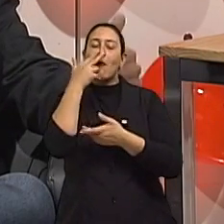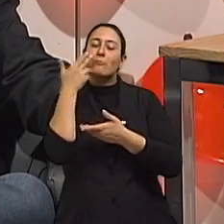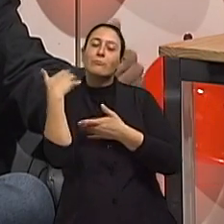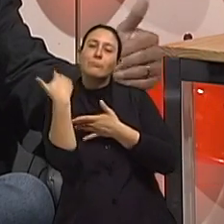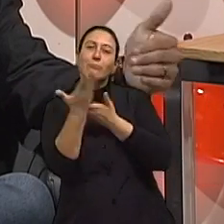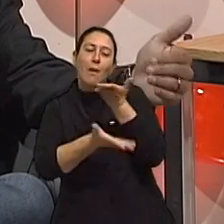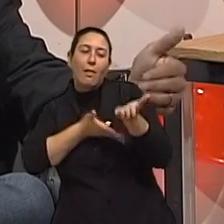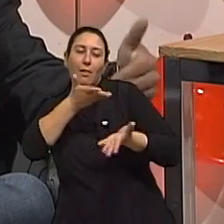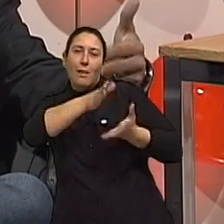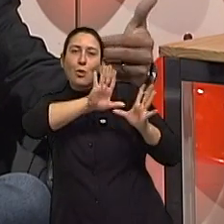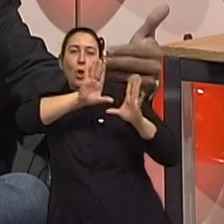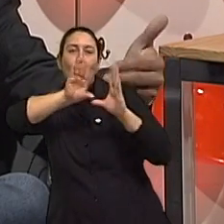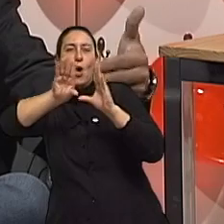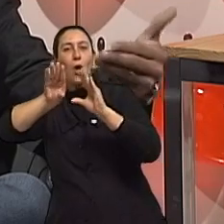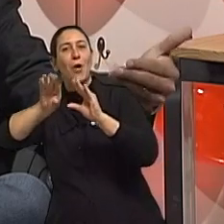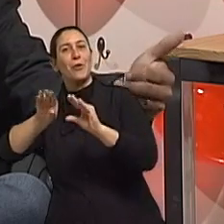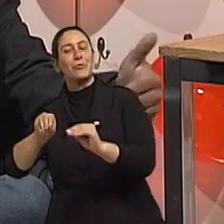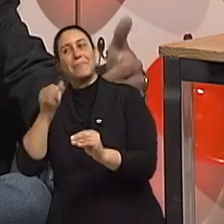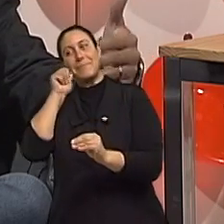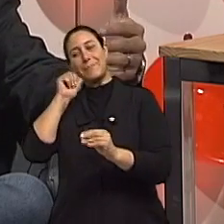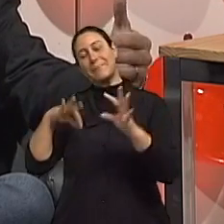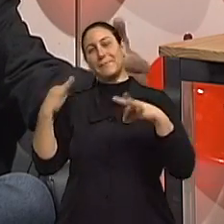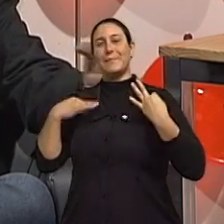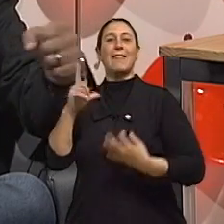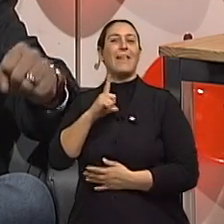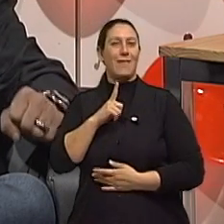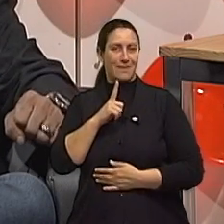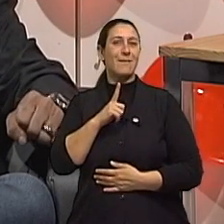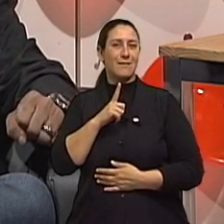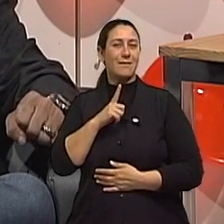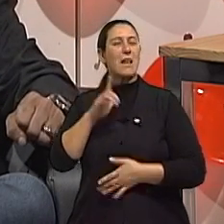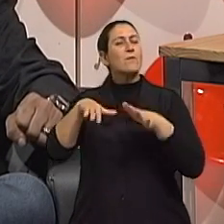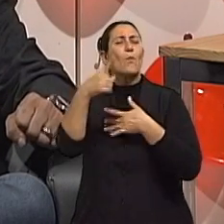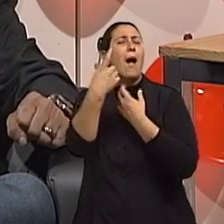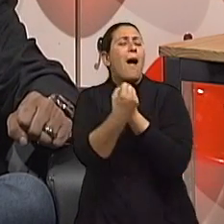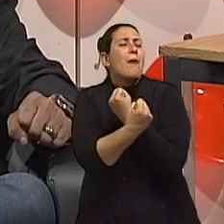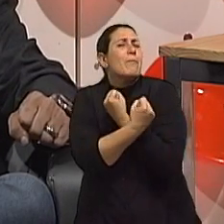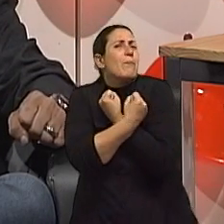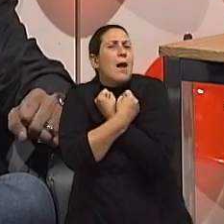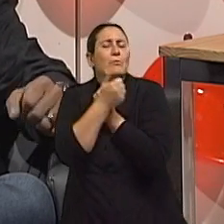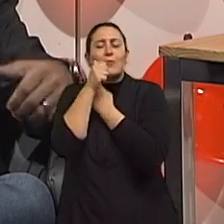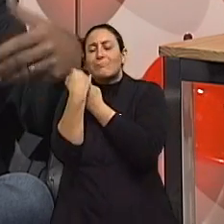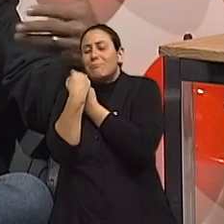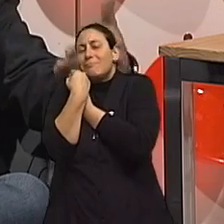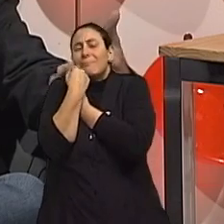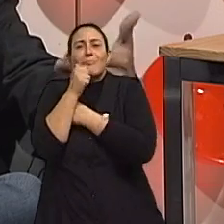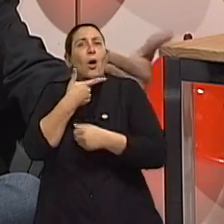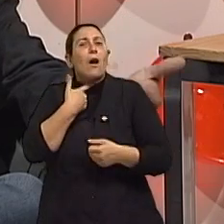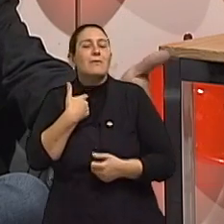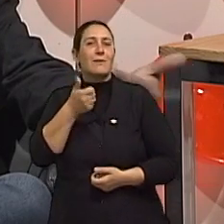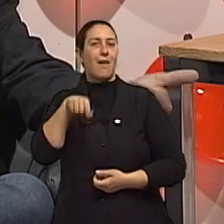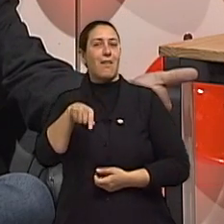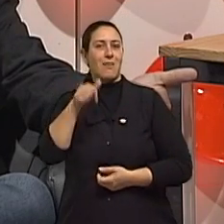E aí vai ele, e mesmo no estímulo tátil, vou lá, um abraço, muitas vezes, é muito mais sedutor e muito mais